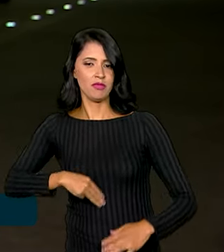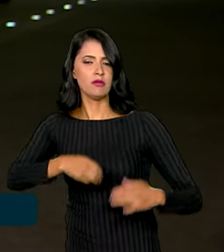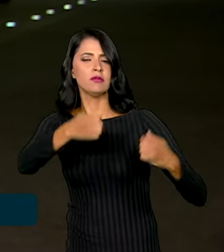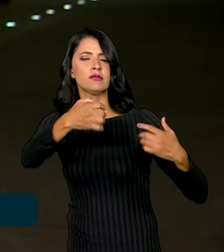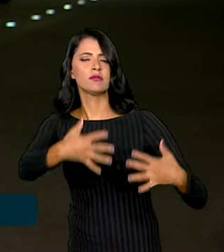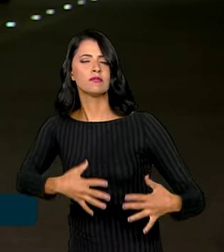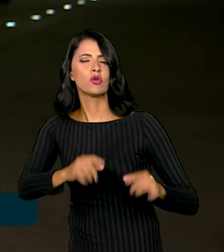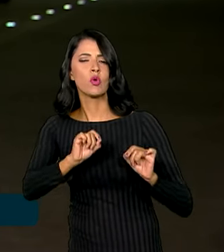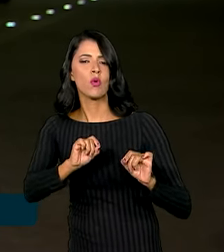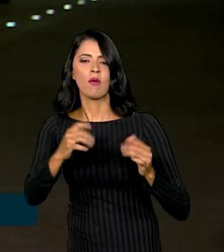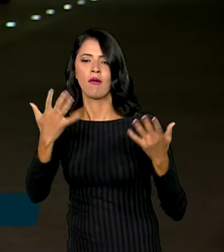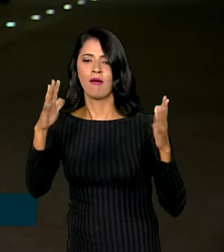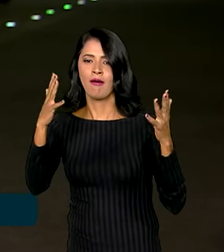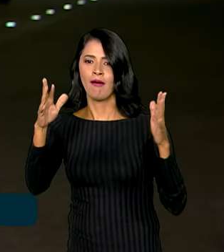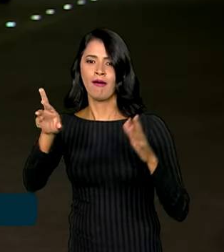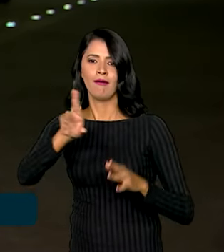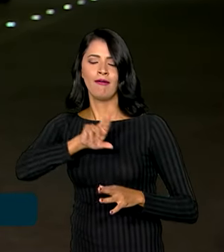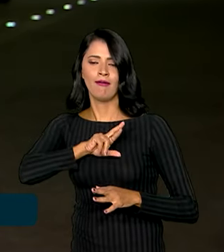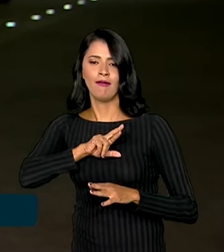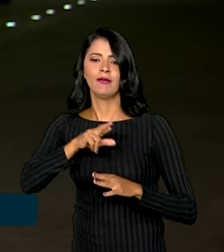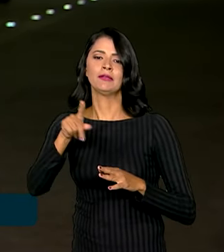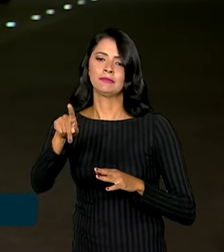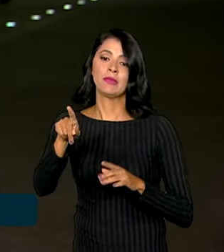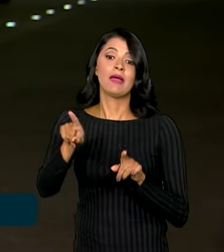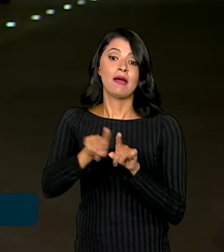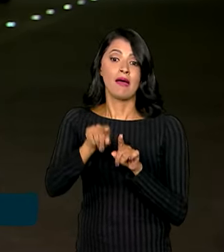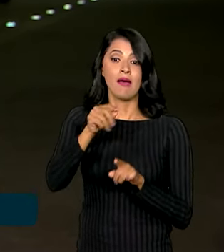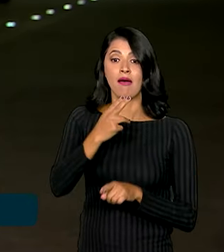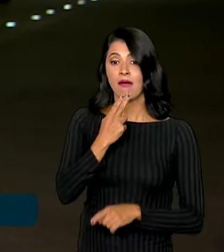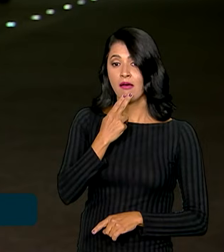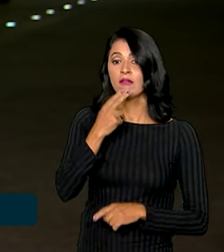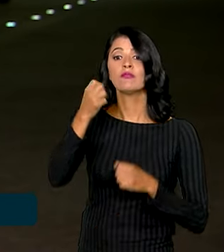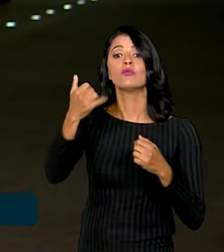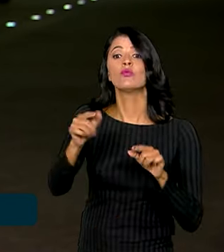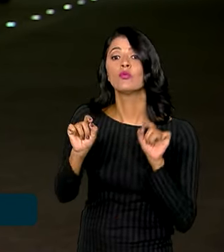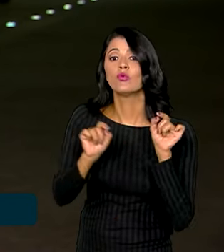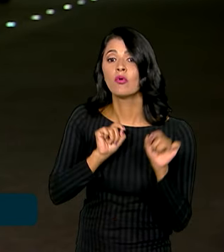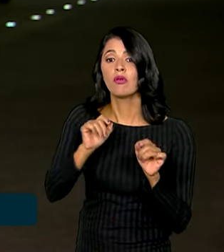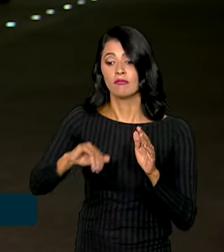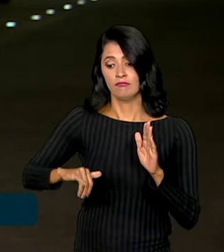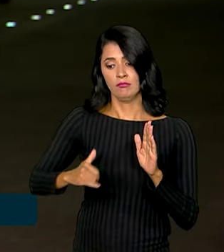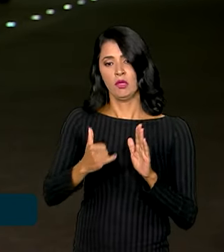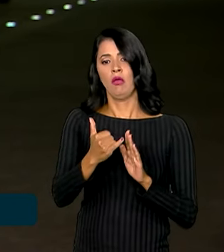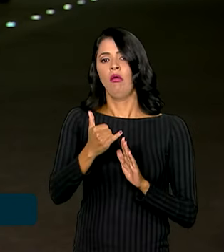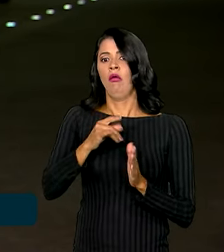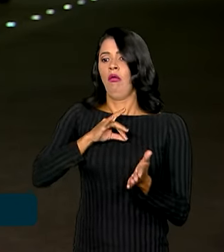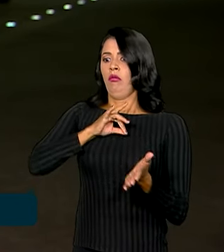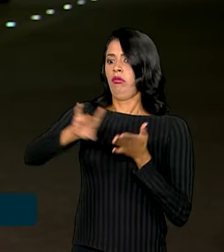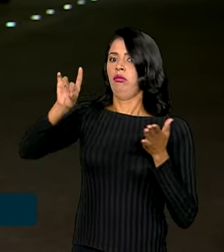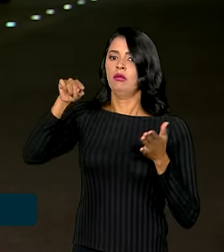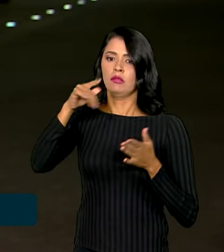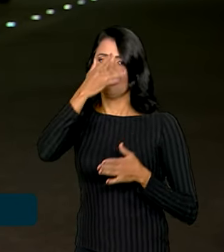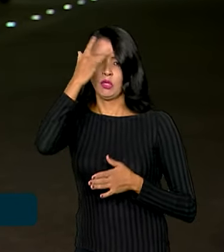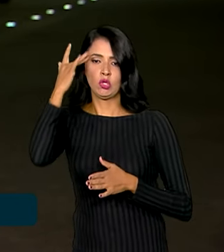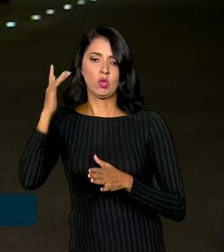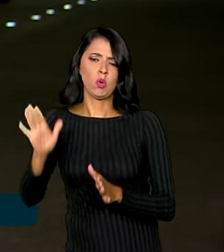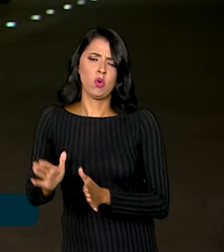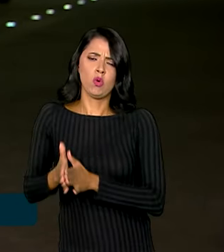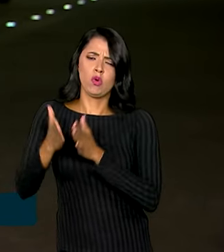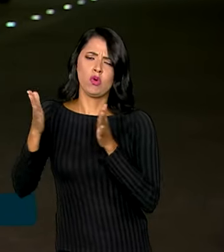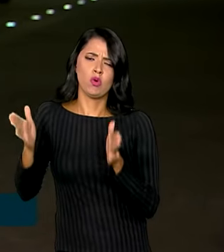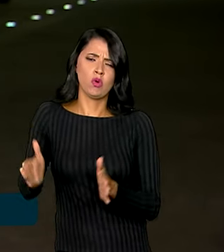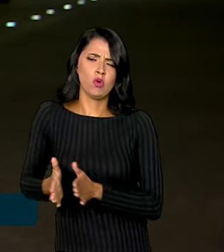Tebet, comemorou os resultados. Segundo a ministra, a inflação é um vilão dos mais pobres e,